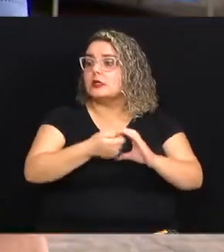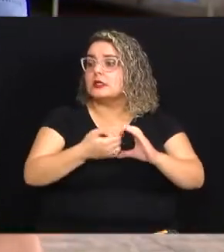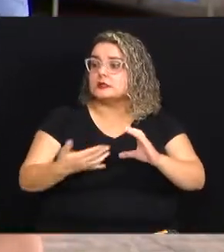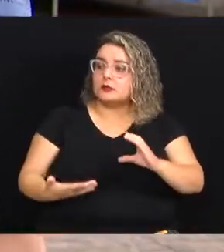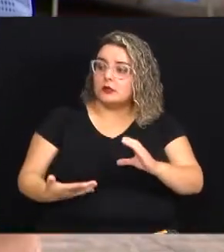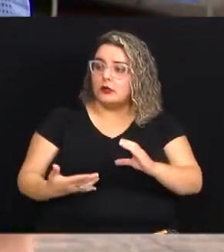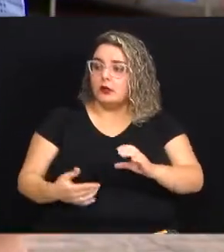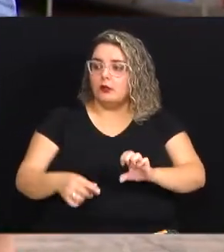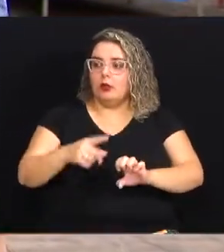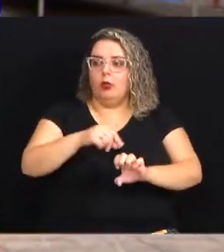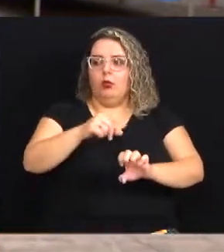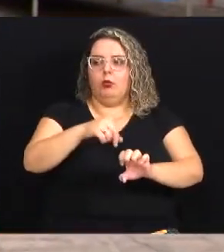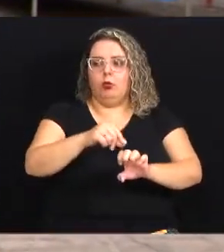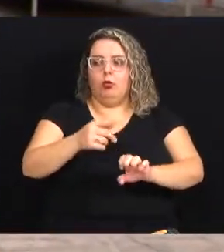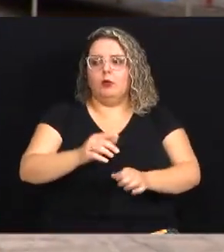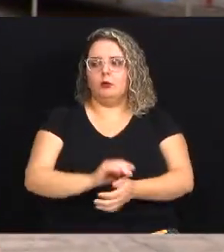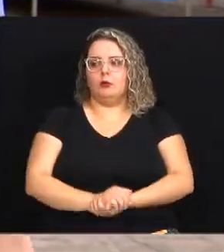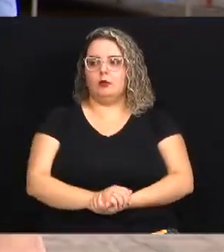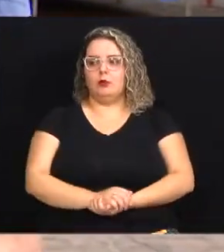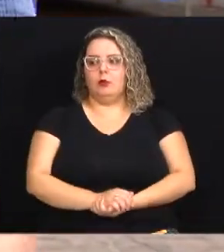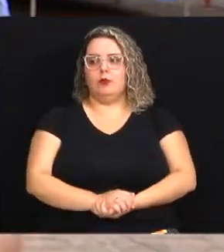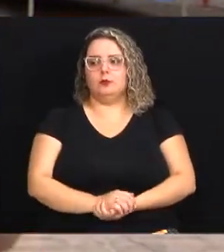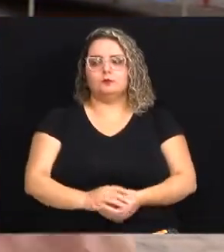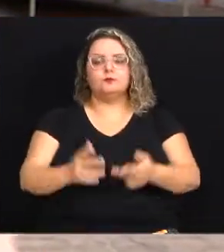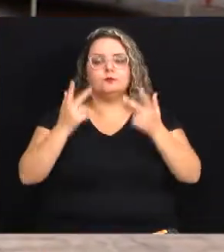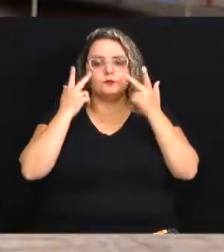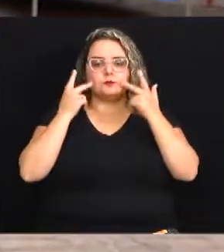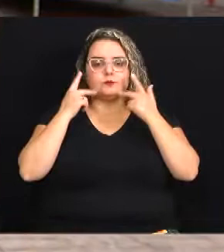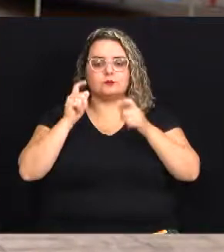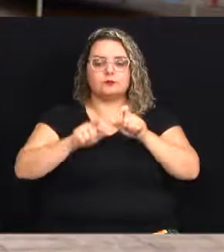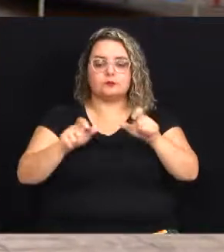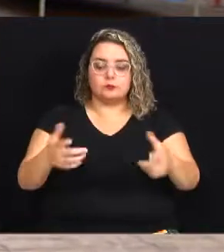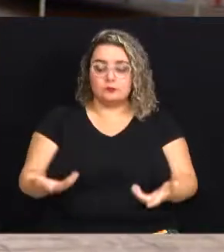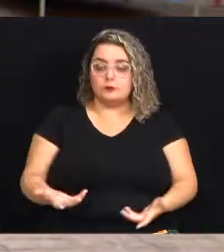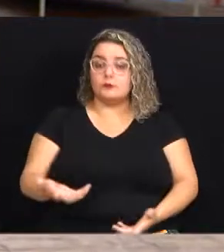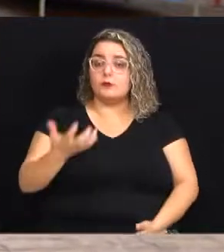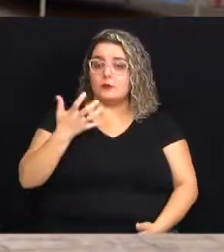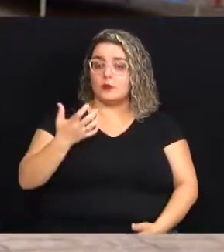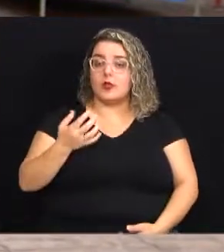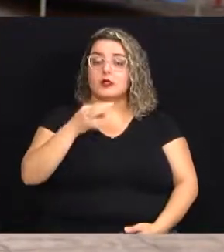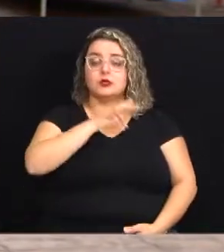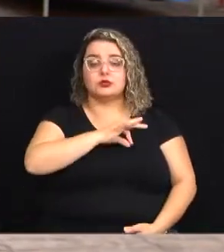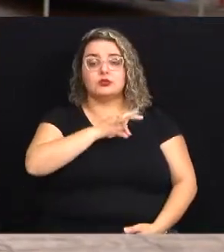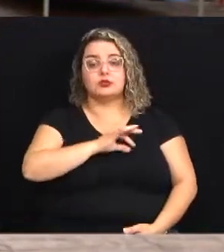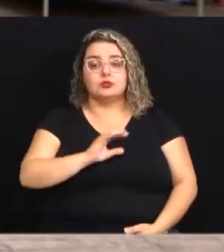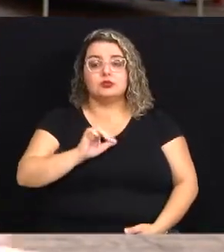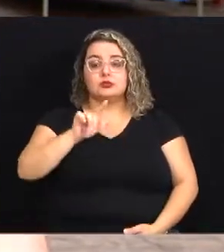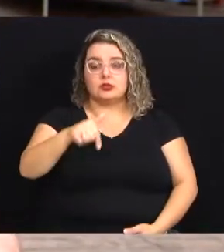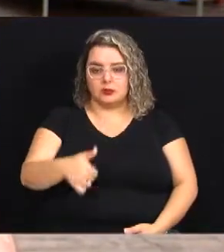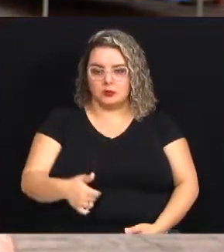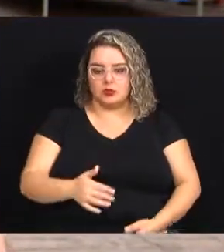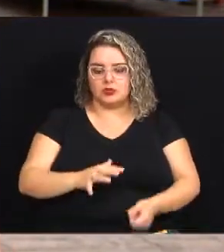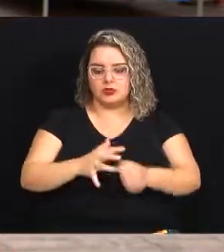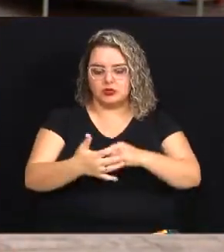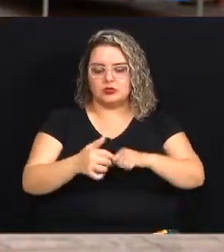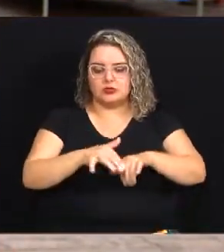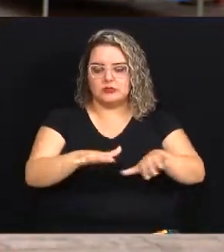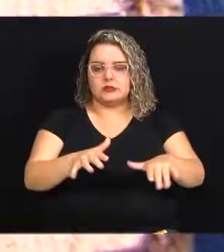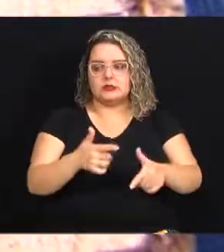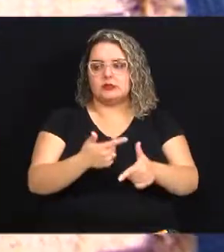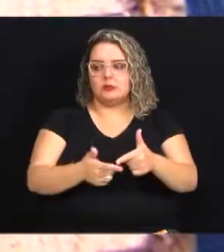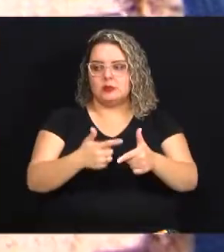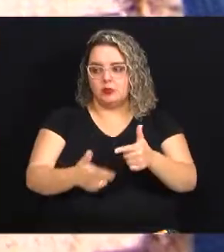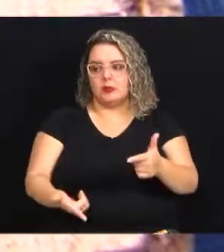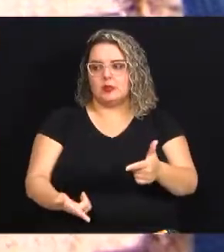características desses empreendedores? Normalmente são pessoas que estão querendo ter uma renda após exatamente todo esse problema de